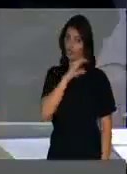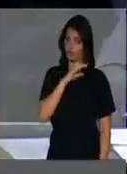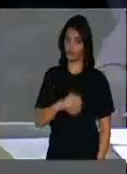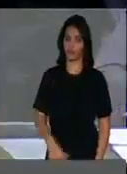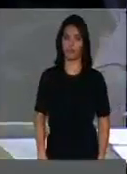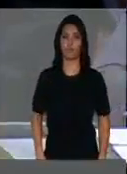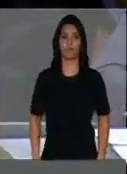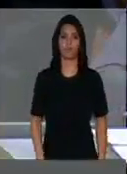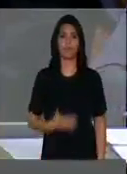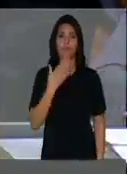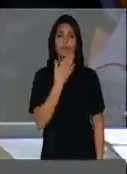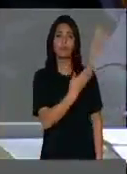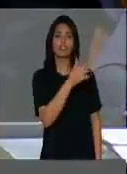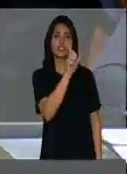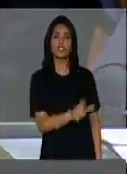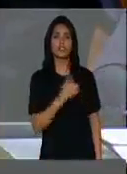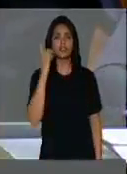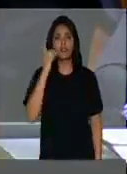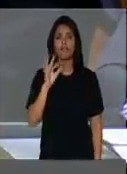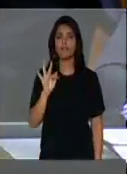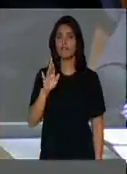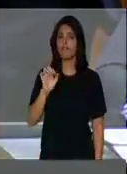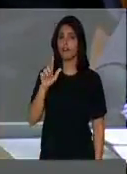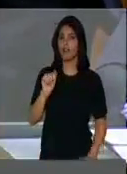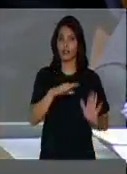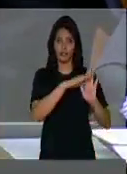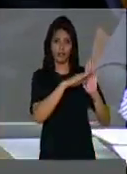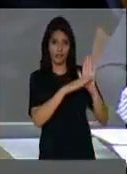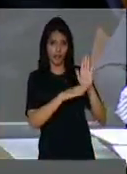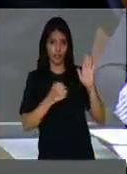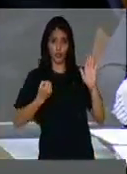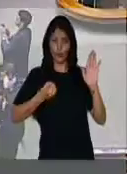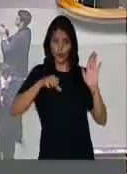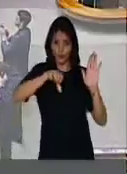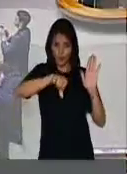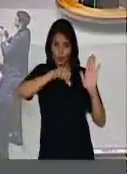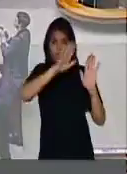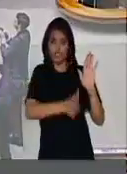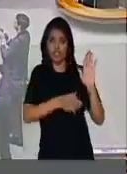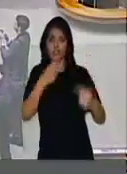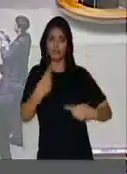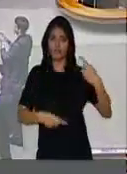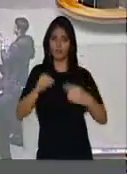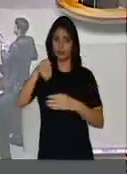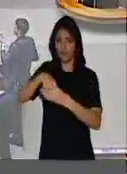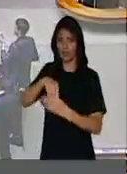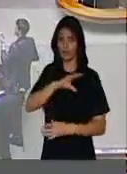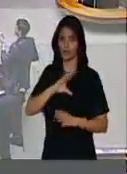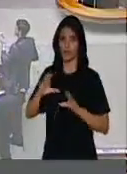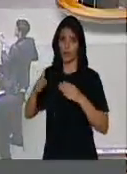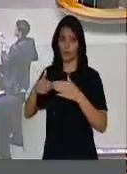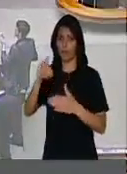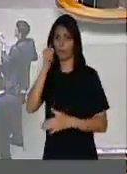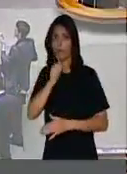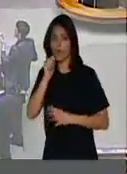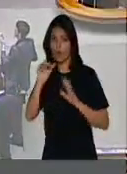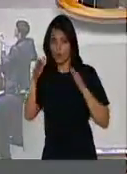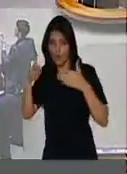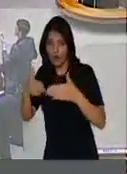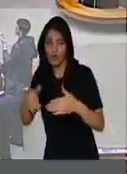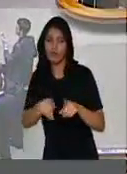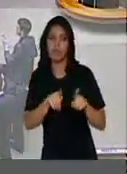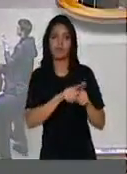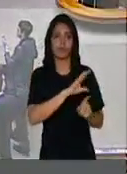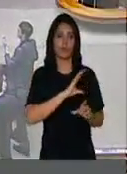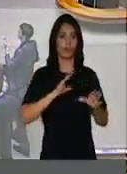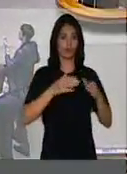Deputado Fraga, o item 9 da pauta é um item que já foi discutido na Comissão da Mulher, já está sendo discutido também